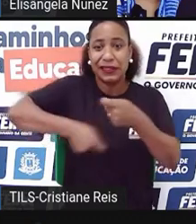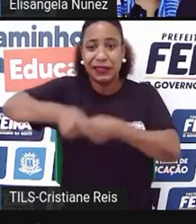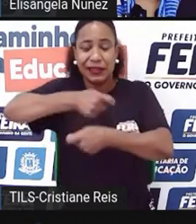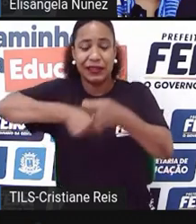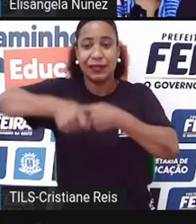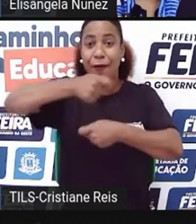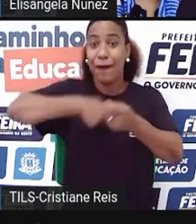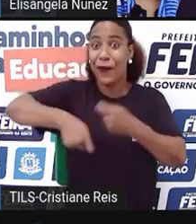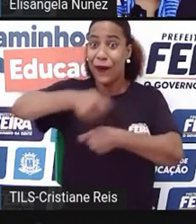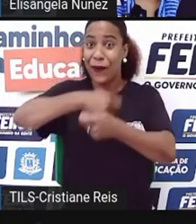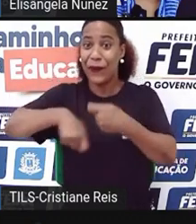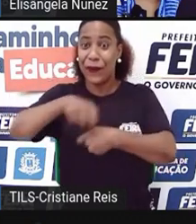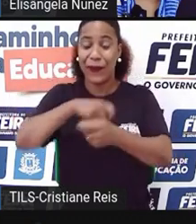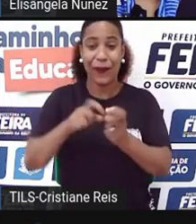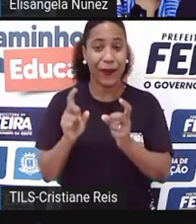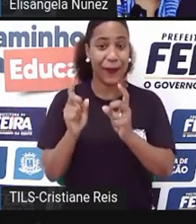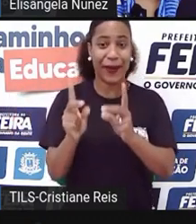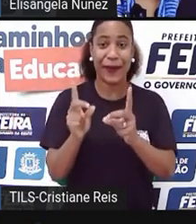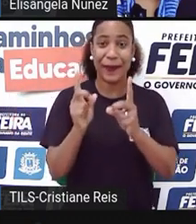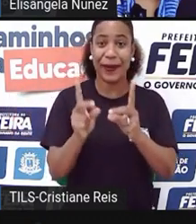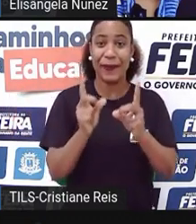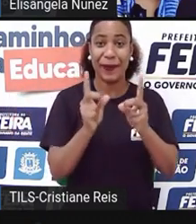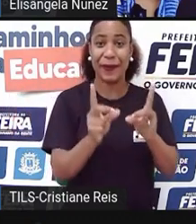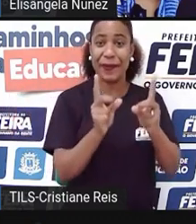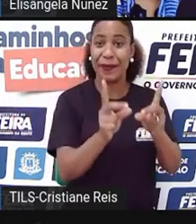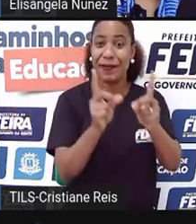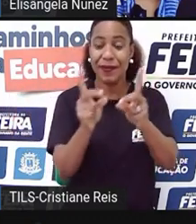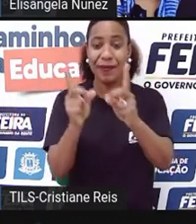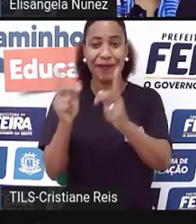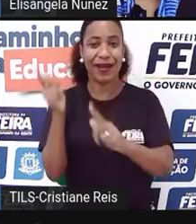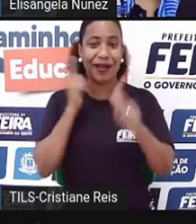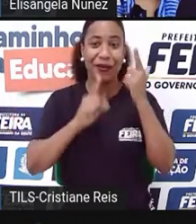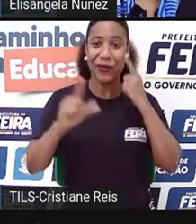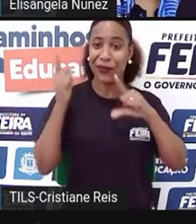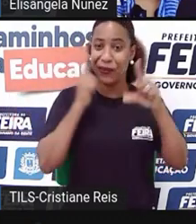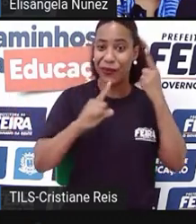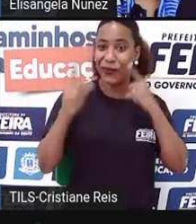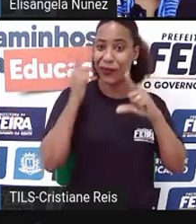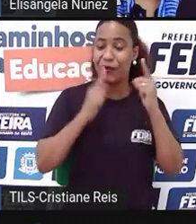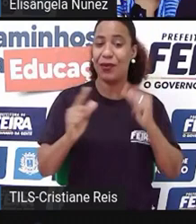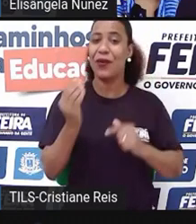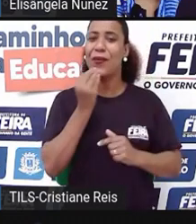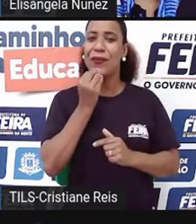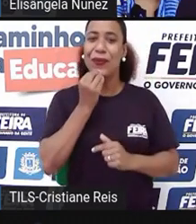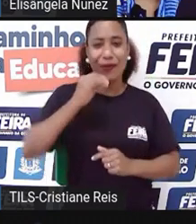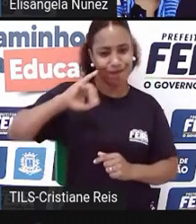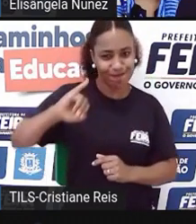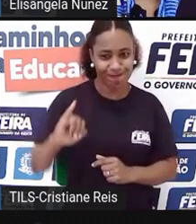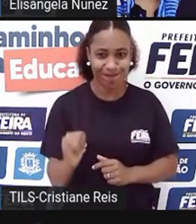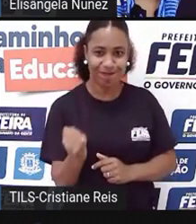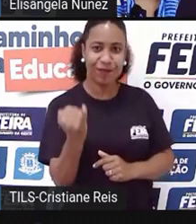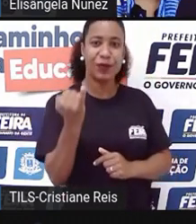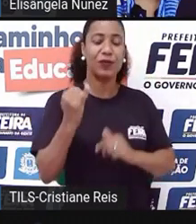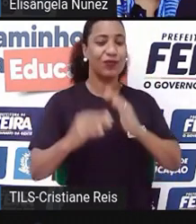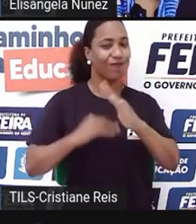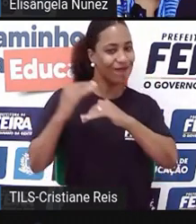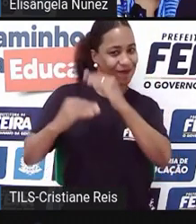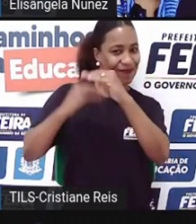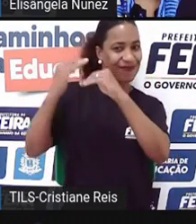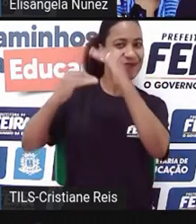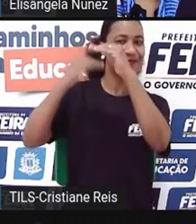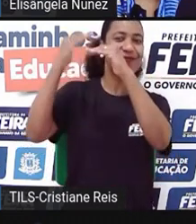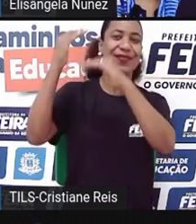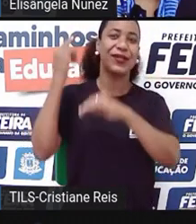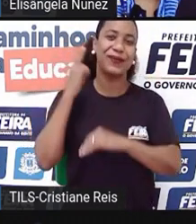tiveram esse insight, tiveram essa, viram essa oportunidade, batalharam por essa oportunidade e começaram a